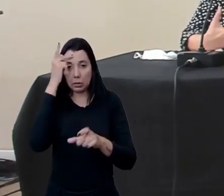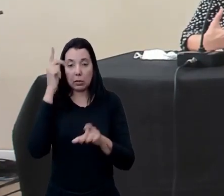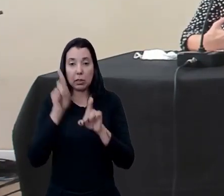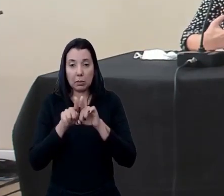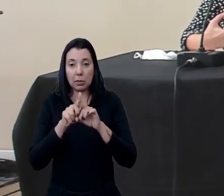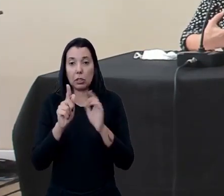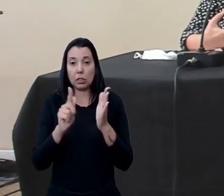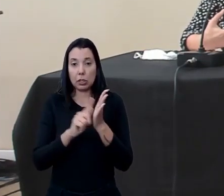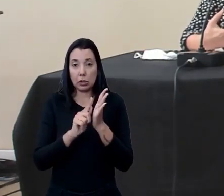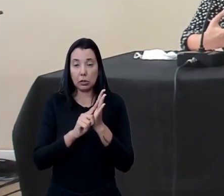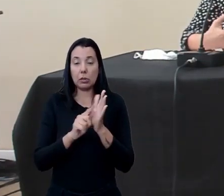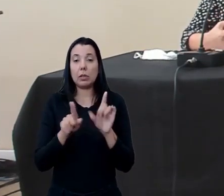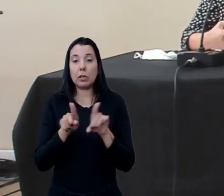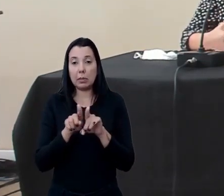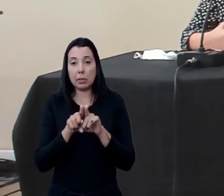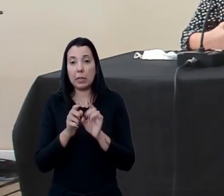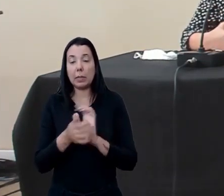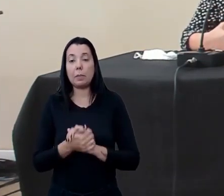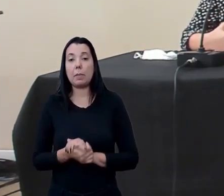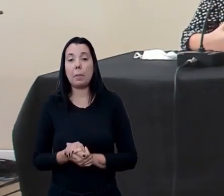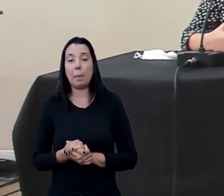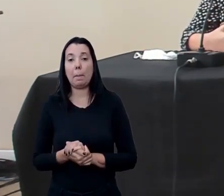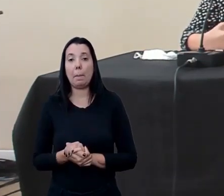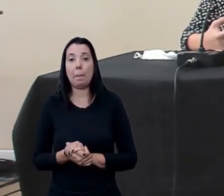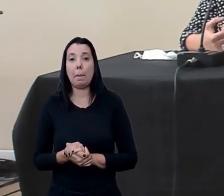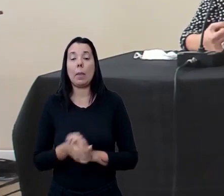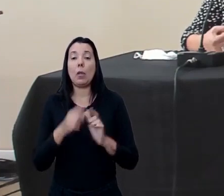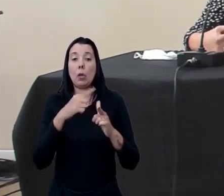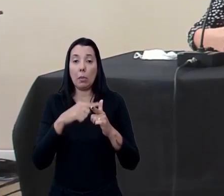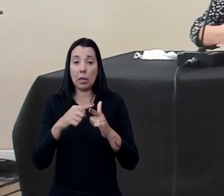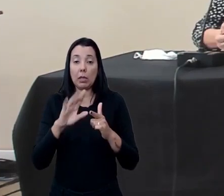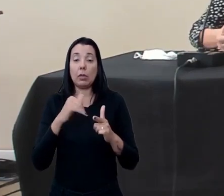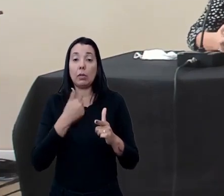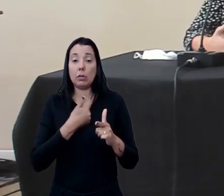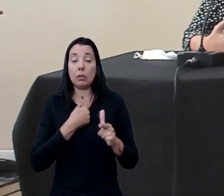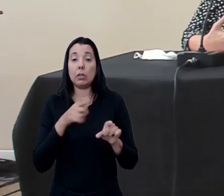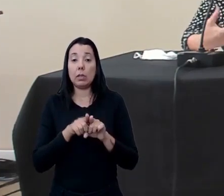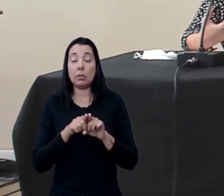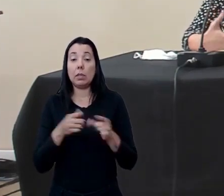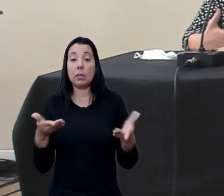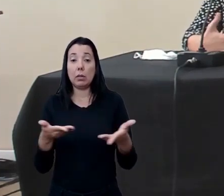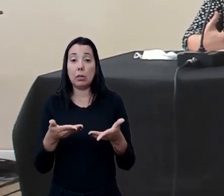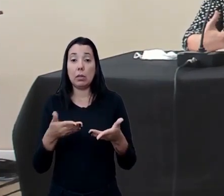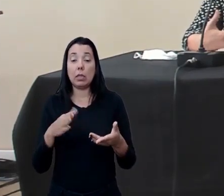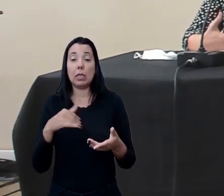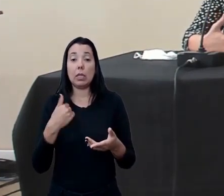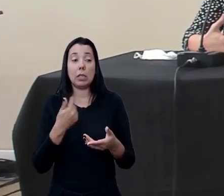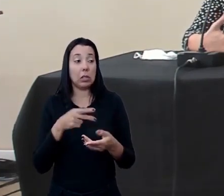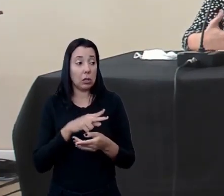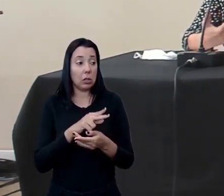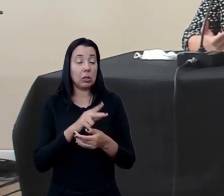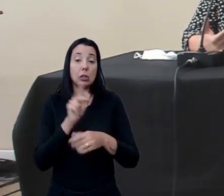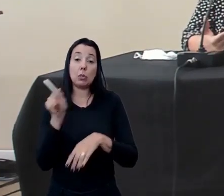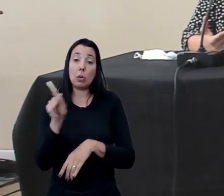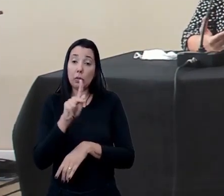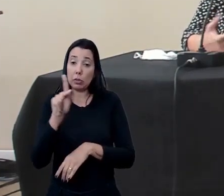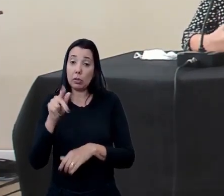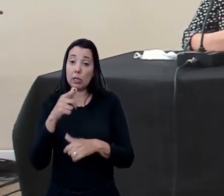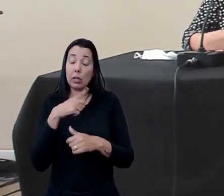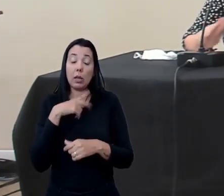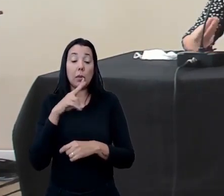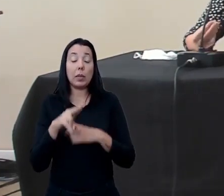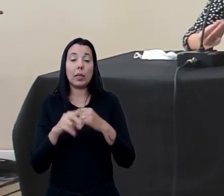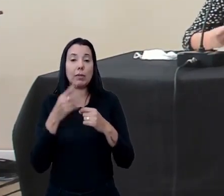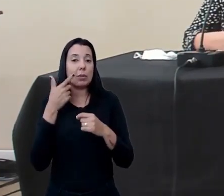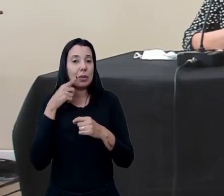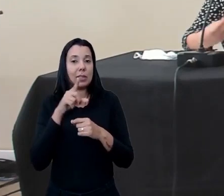gestora Mór que está aqui do meu lado compartilhando aqui com a gente esse momento todos nós educadores que estão aí do outro lado a gente